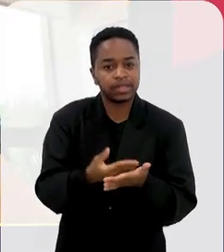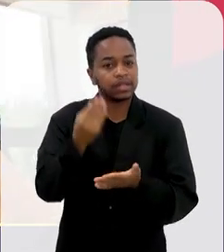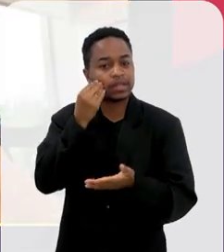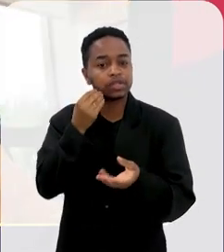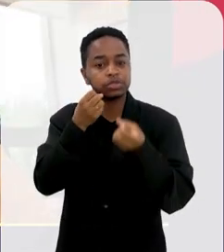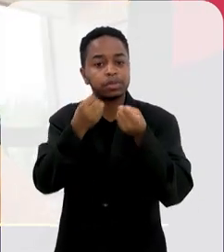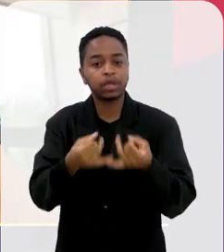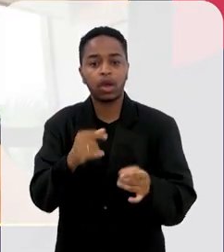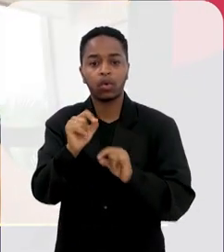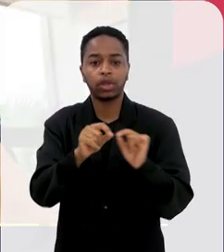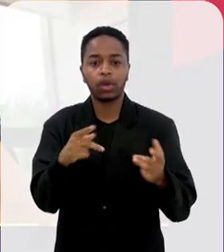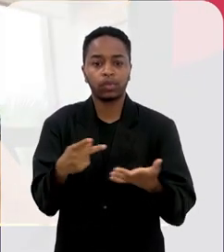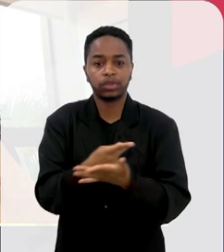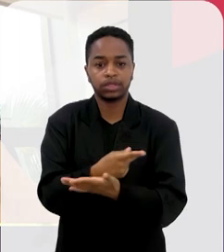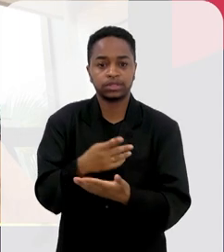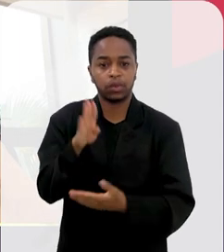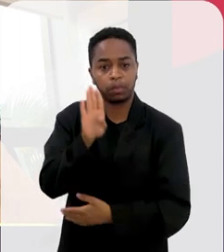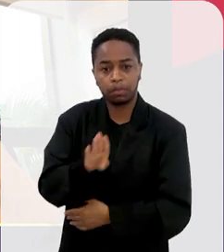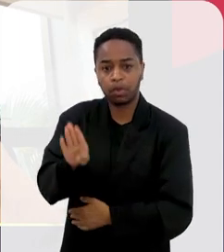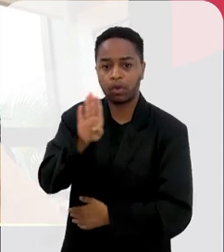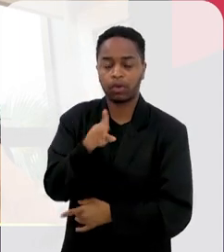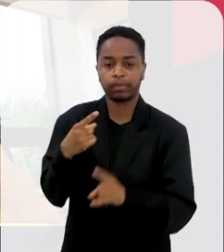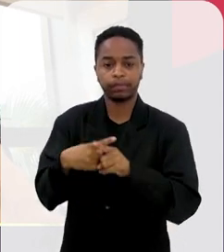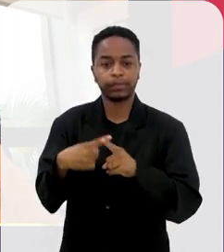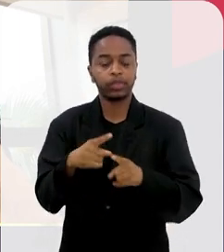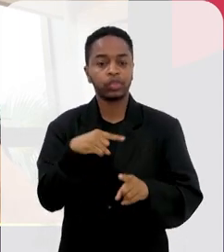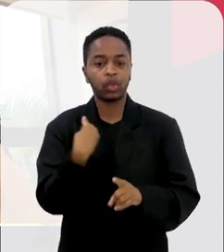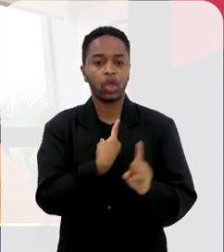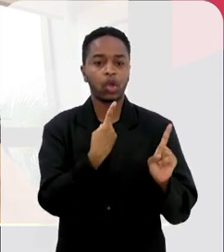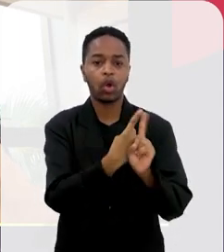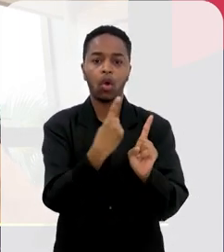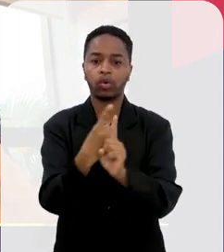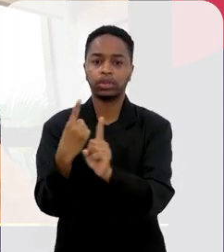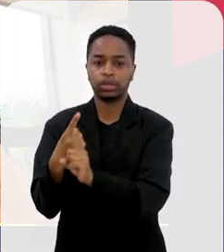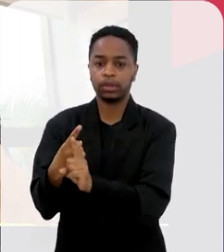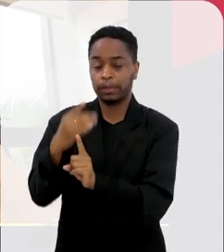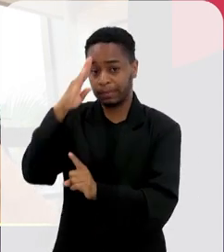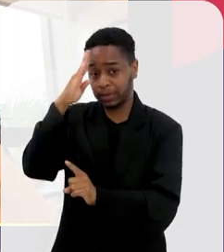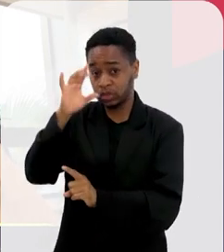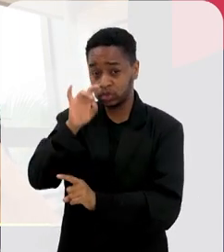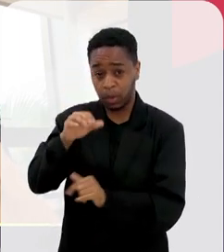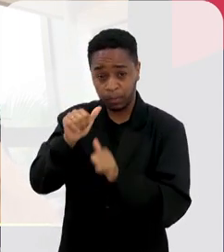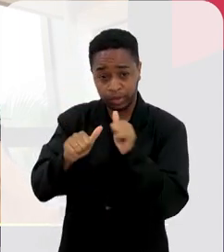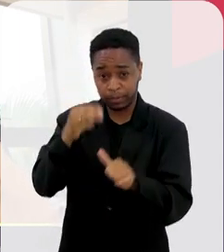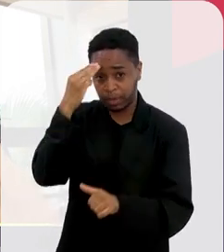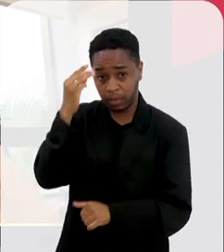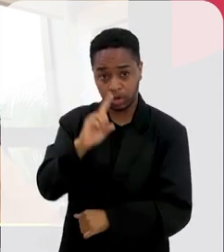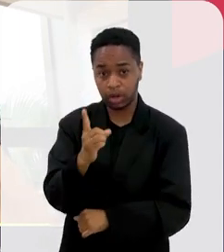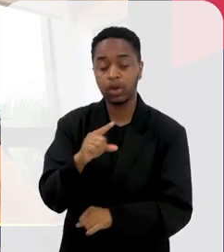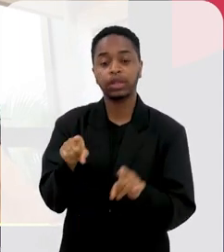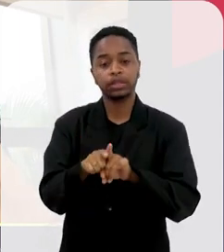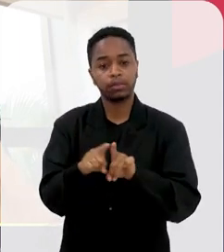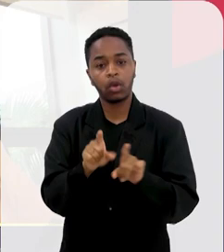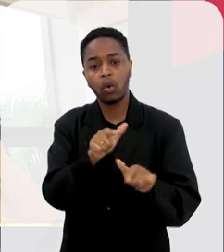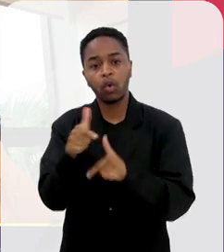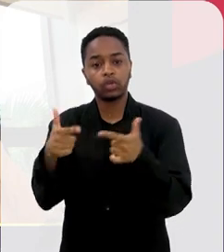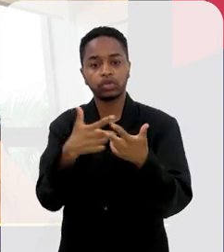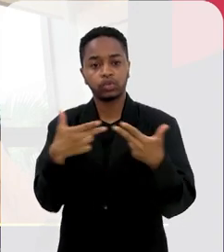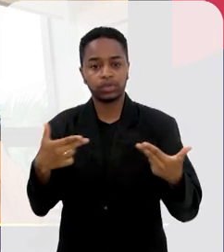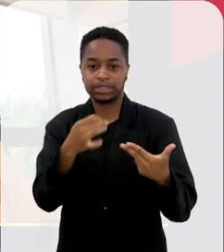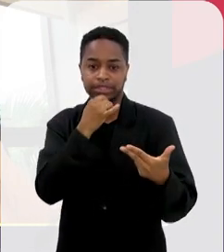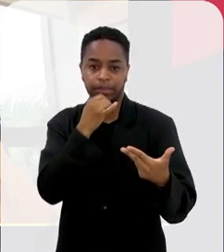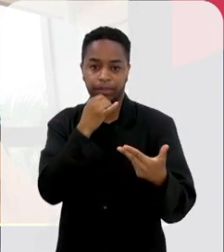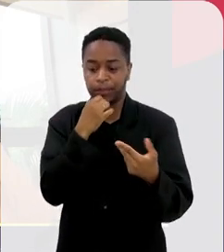justifiquem os fenômenos biológicos que a gente vem encontrando, especialmente não só as alterações de memória, mas também os